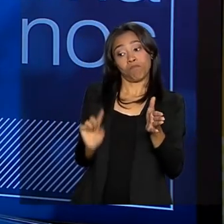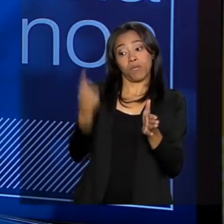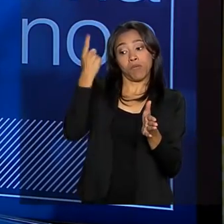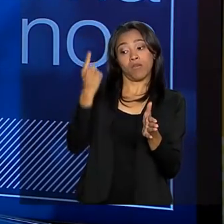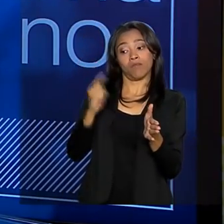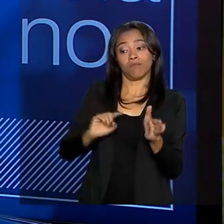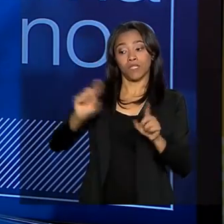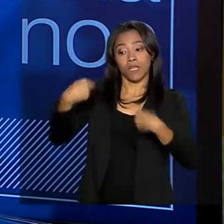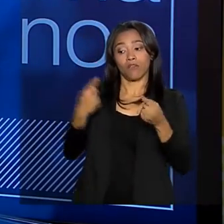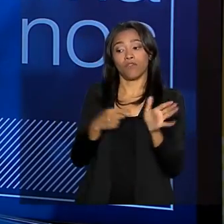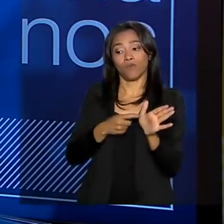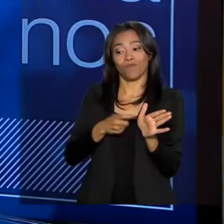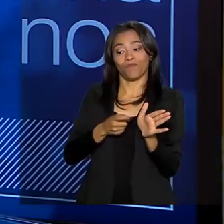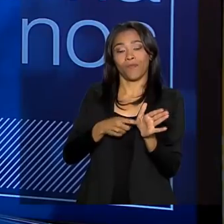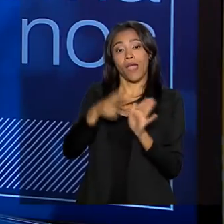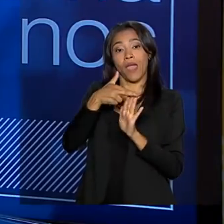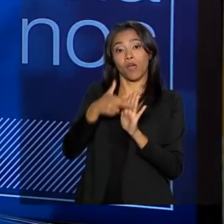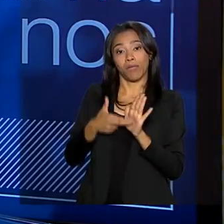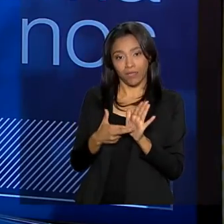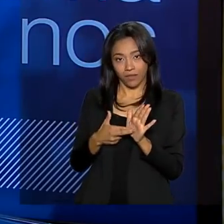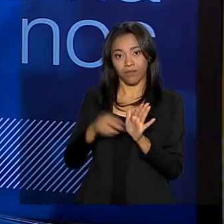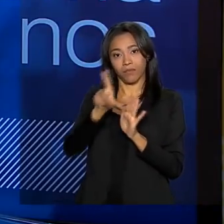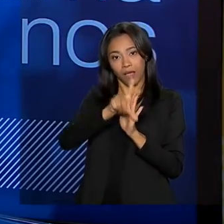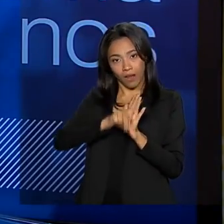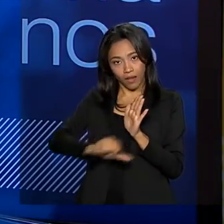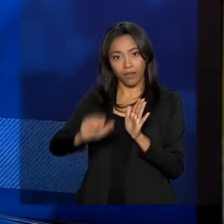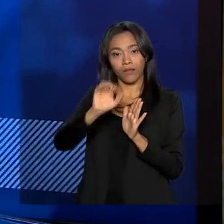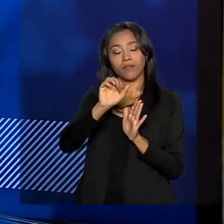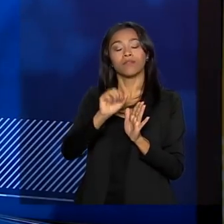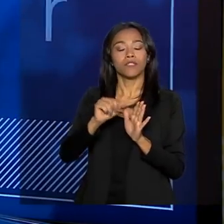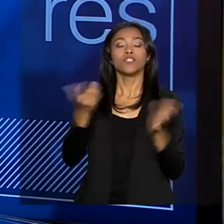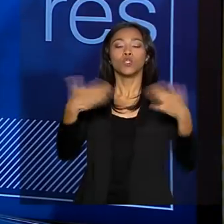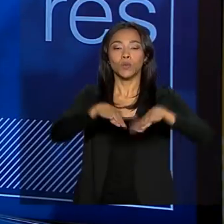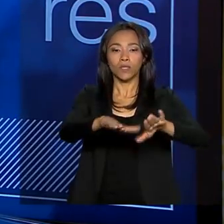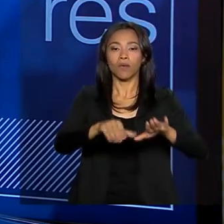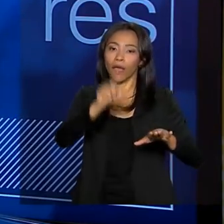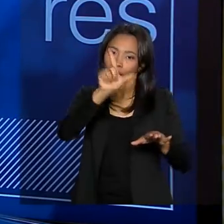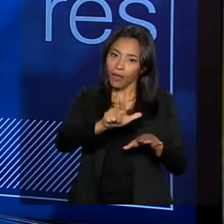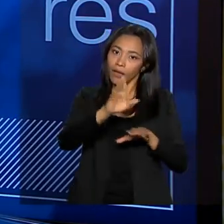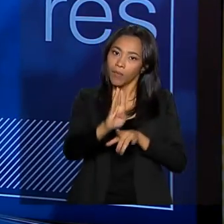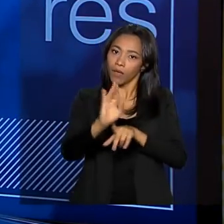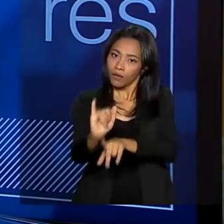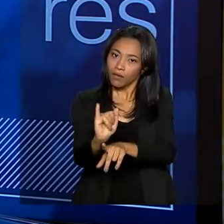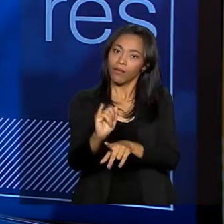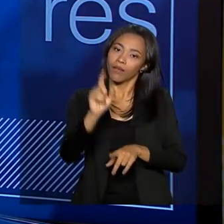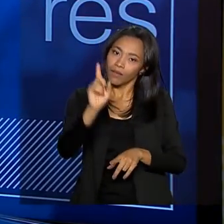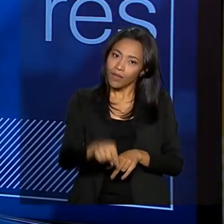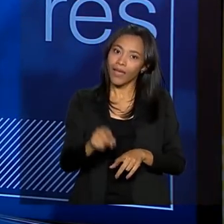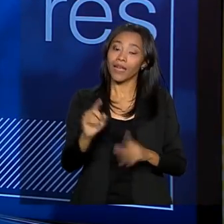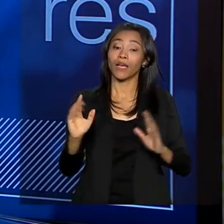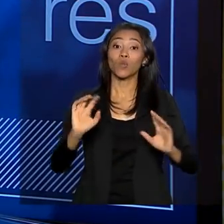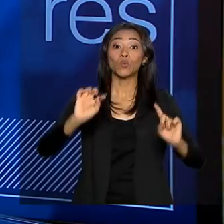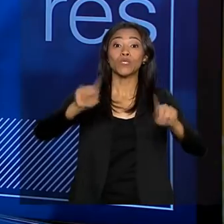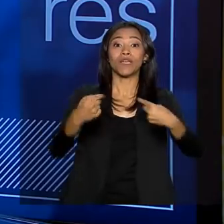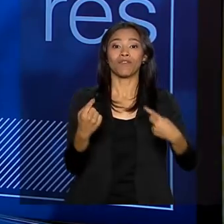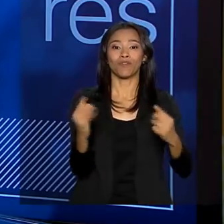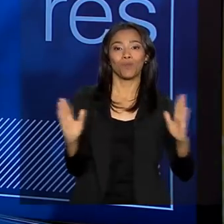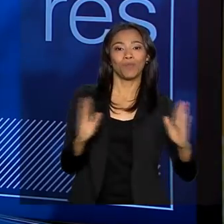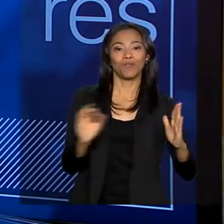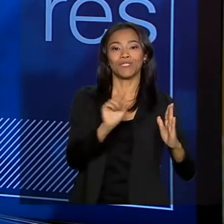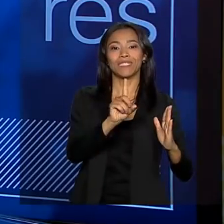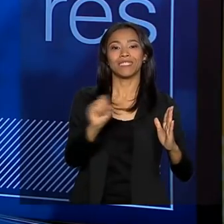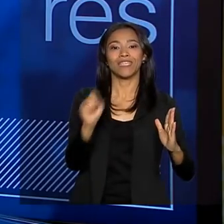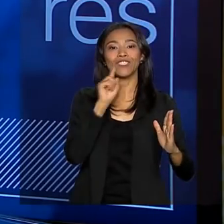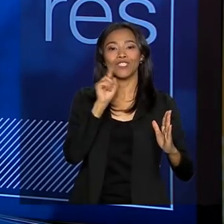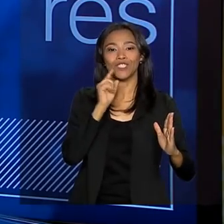prioridade, a regulamentação da Lei Brasileira de Inclusão. E era desafio dos 100 dias. Nos 100 dias, nós